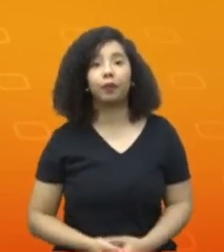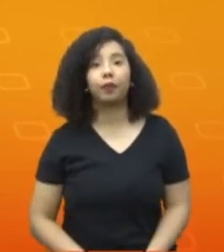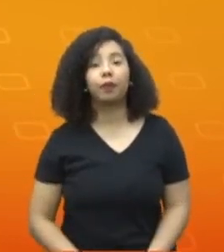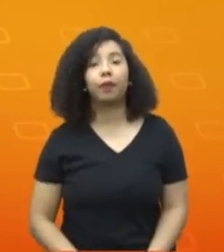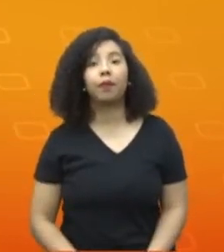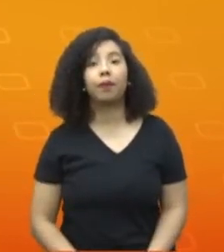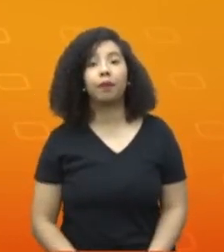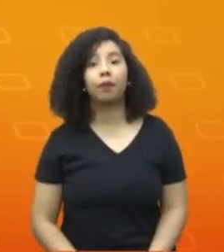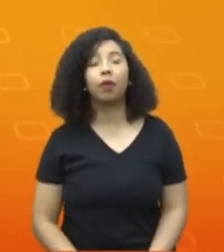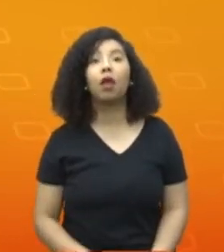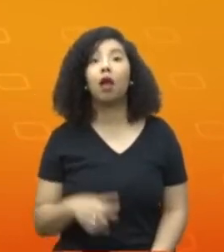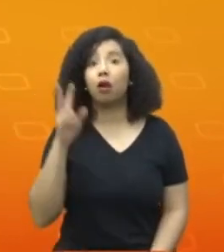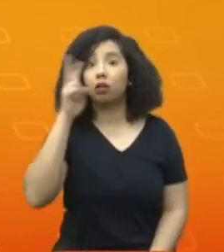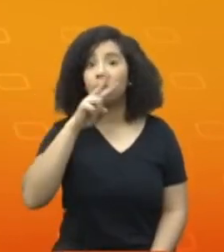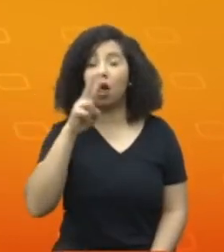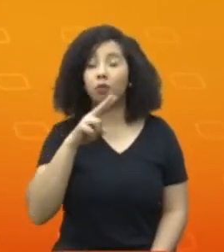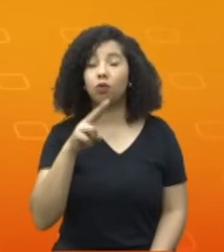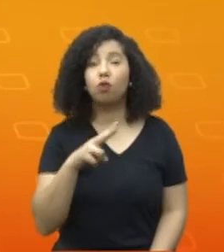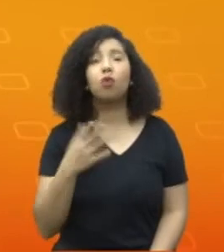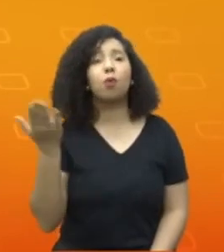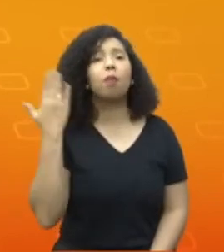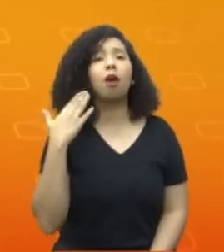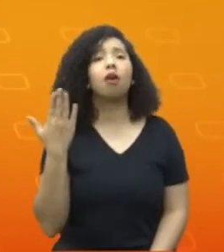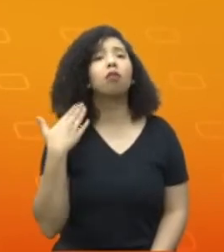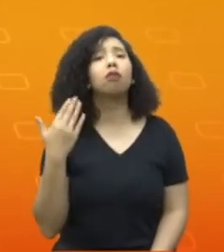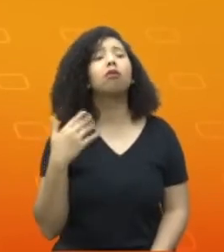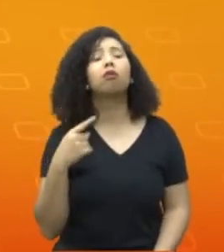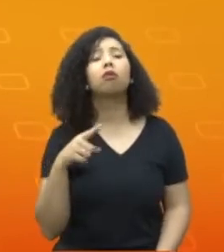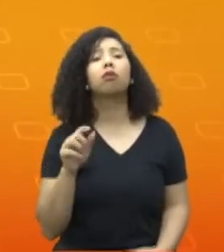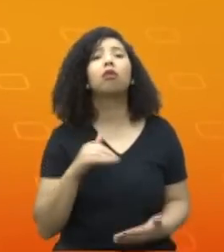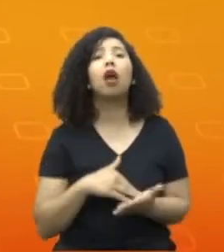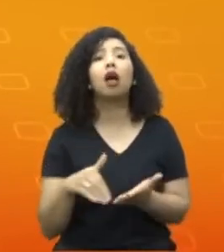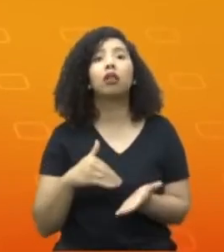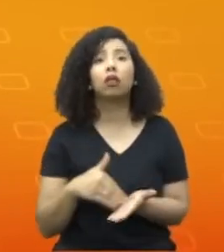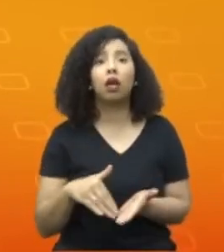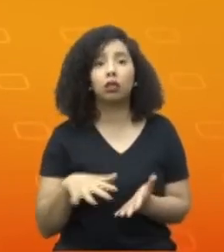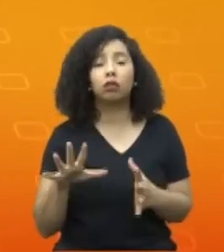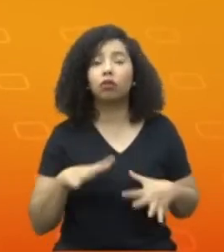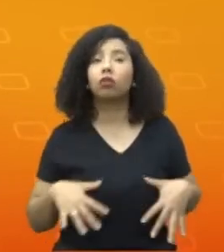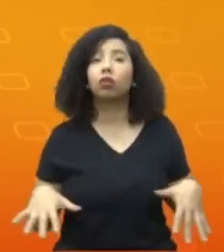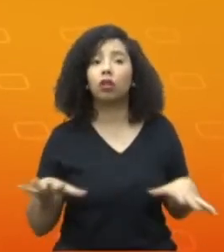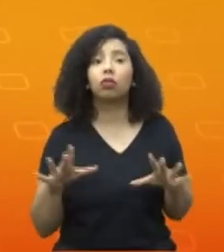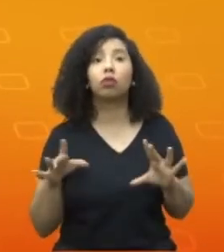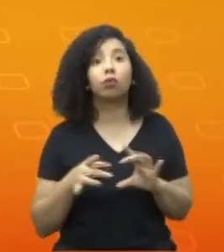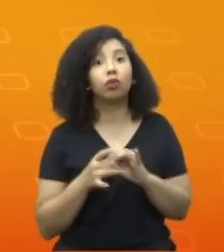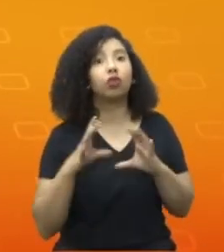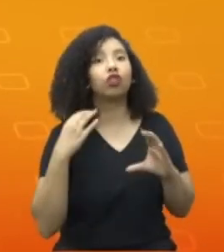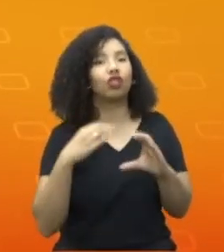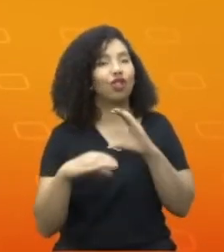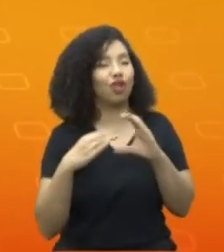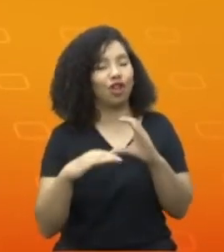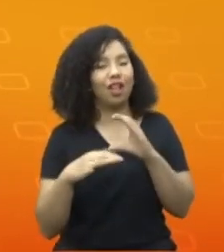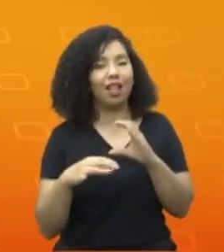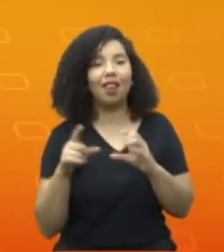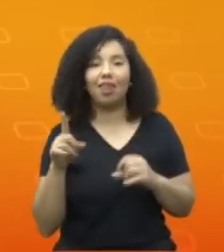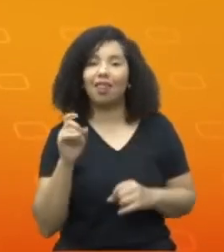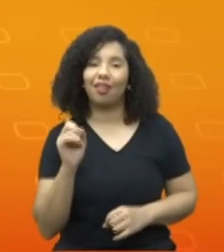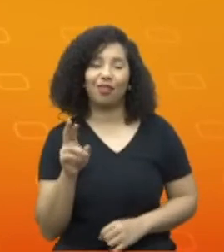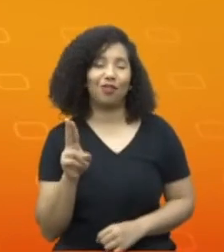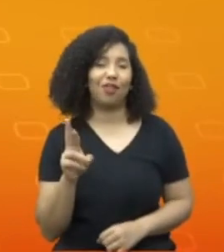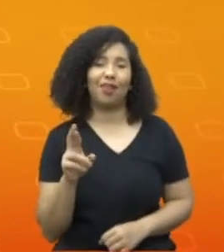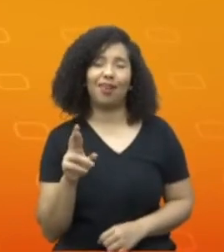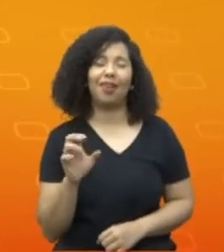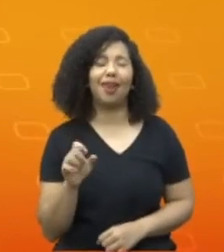antigo presidente, do antigo secretário-geral da União Internacional de Telecomunicações, o Torre, ele não era das pessoas